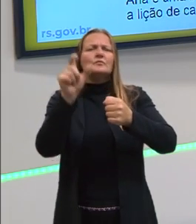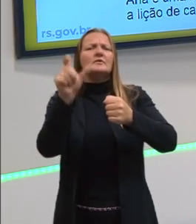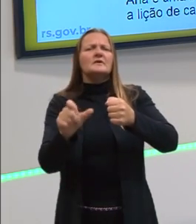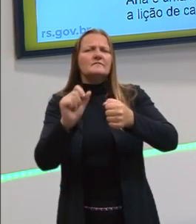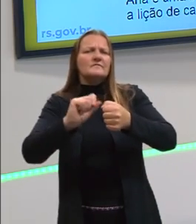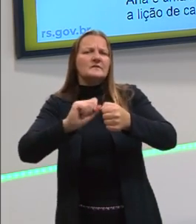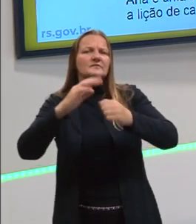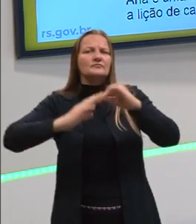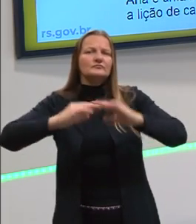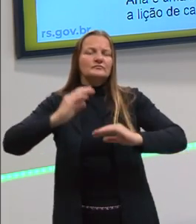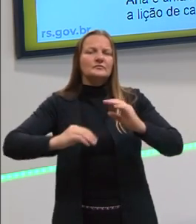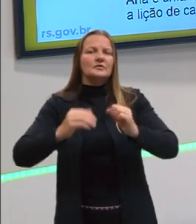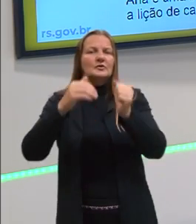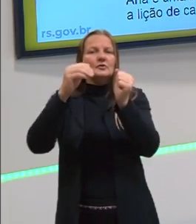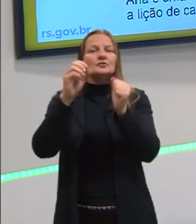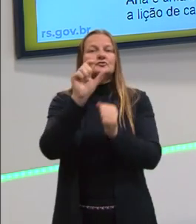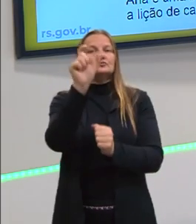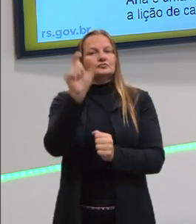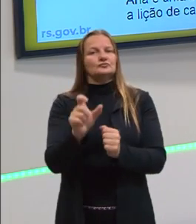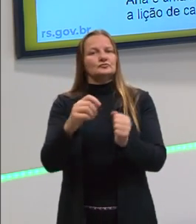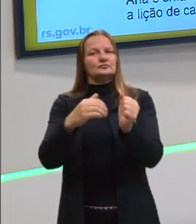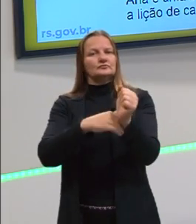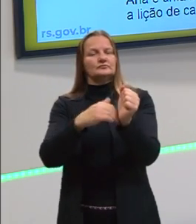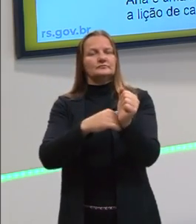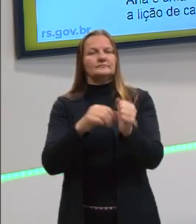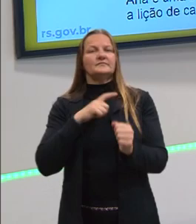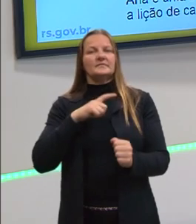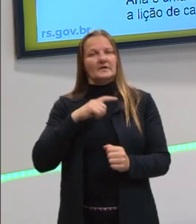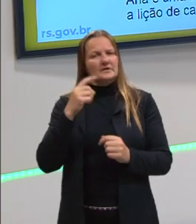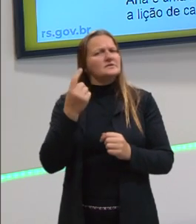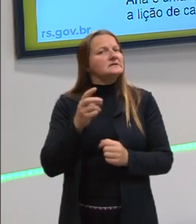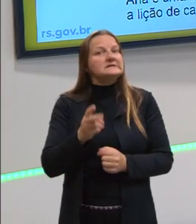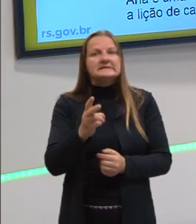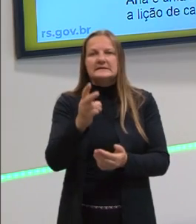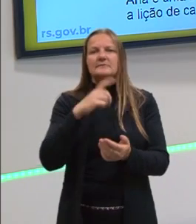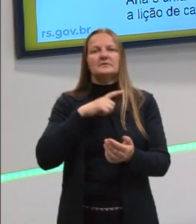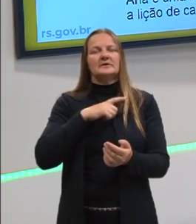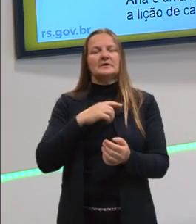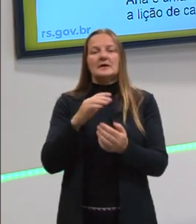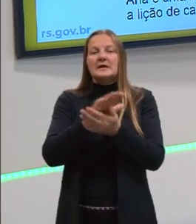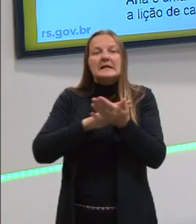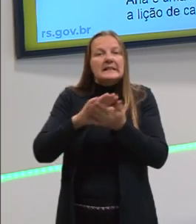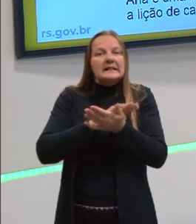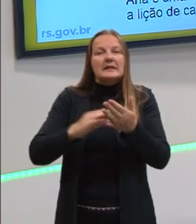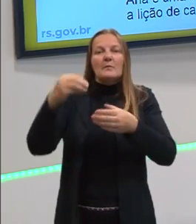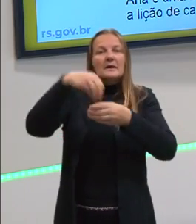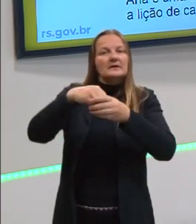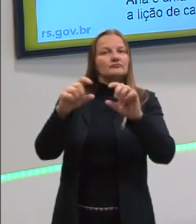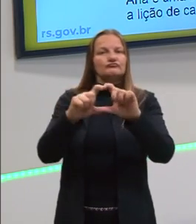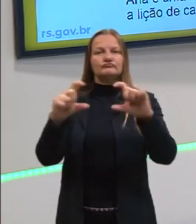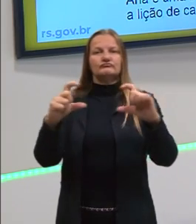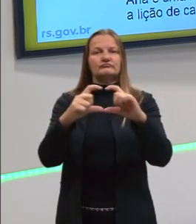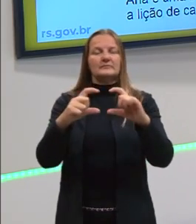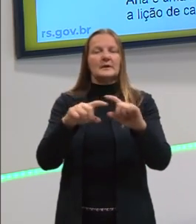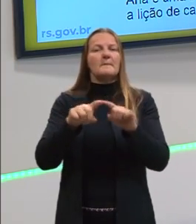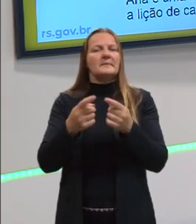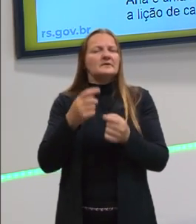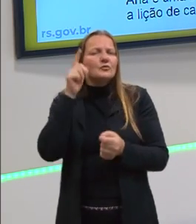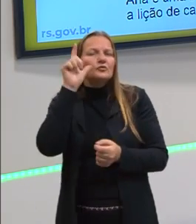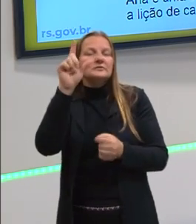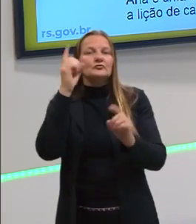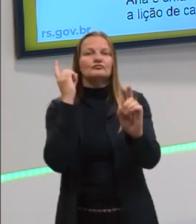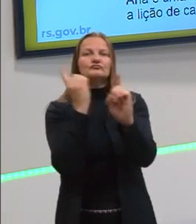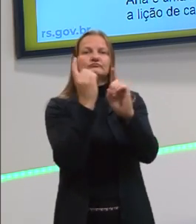Esse é o meu sujeito oculto. Tem alguém que faz a ação, esse alguém não aparece na minha oração, mas eu consigo